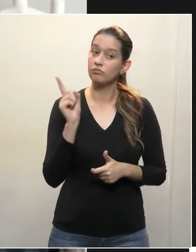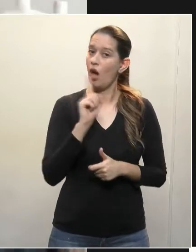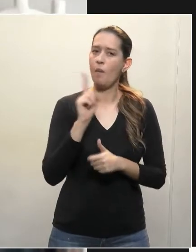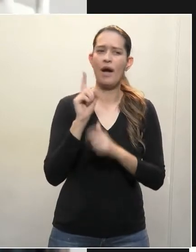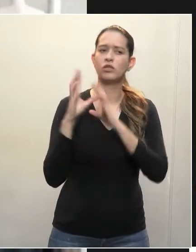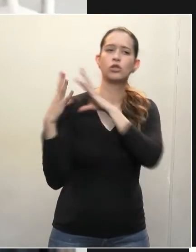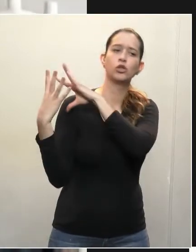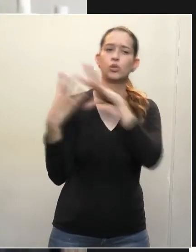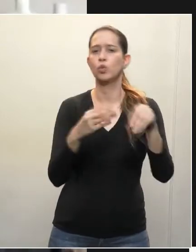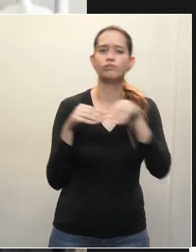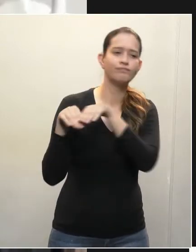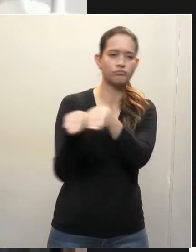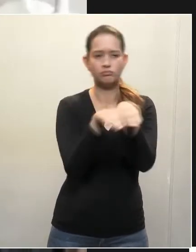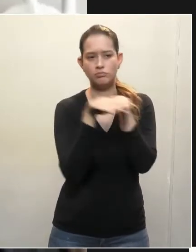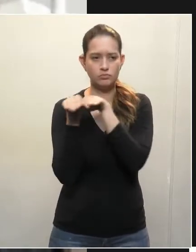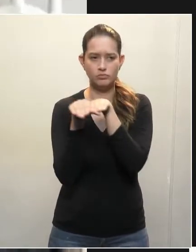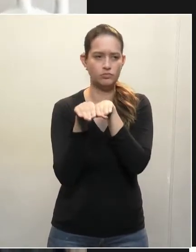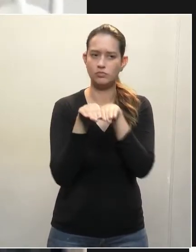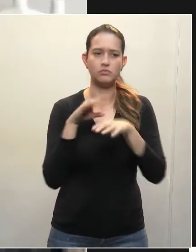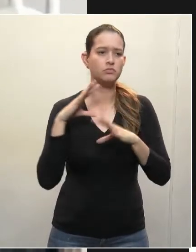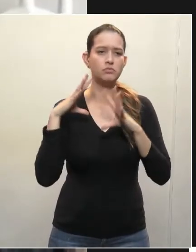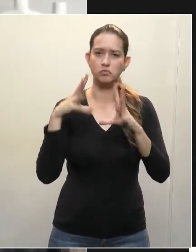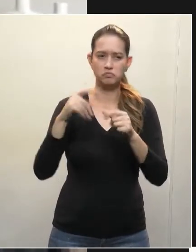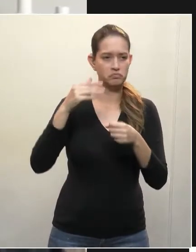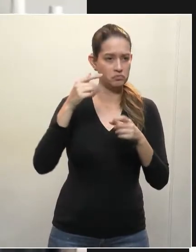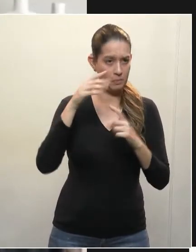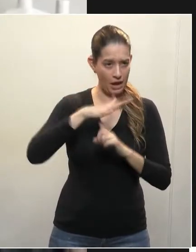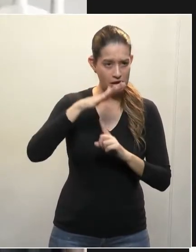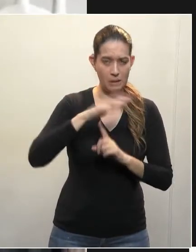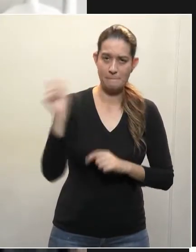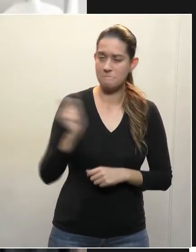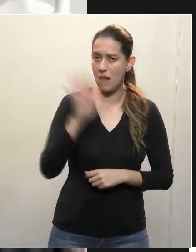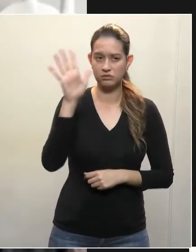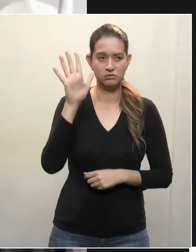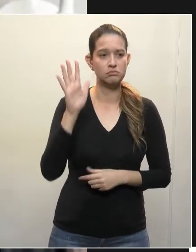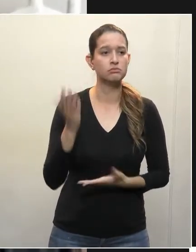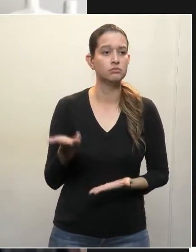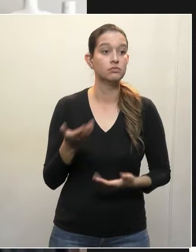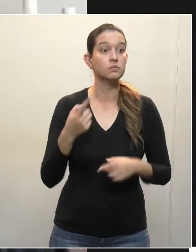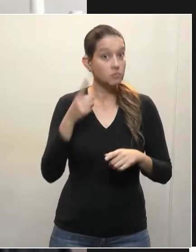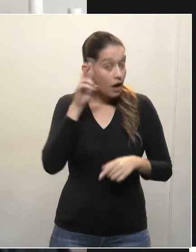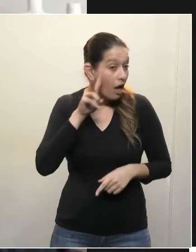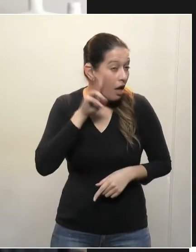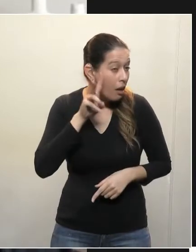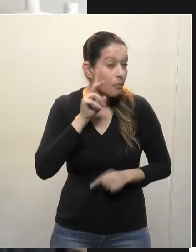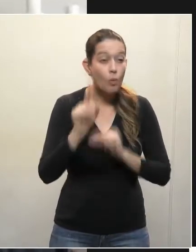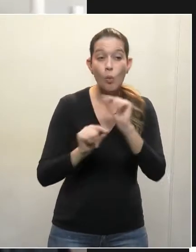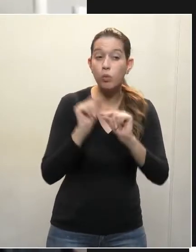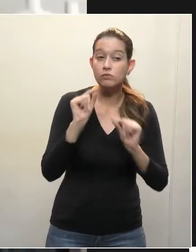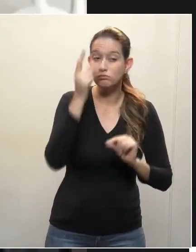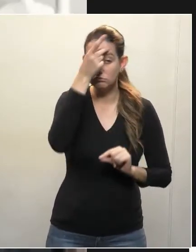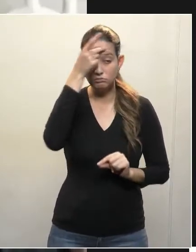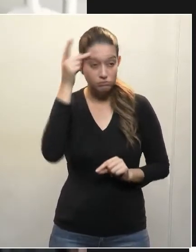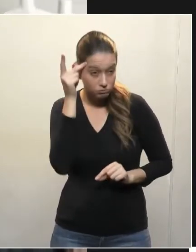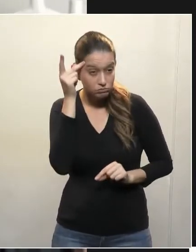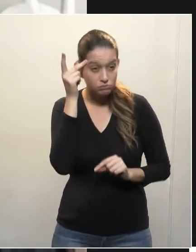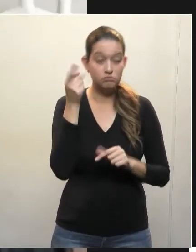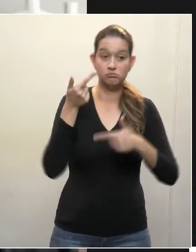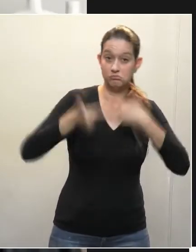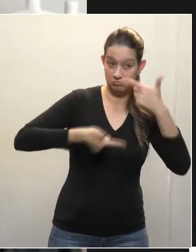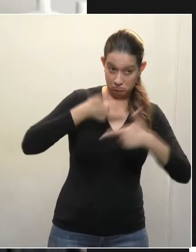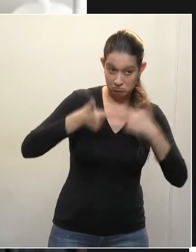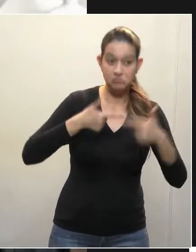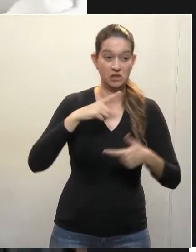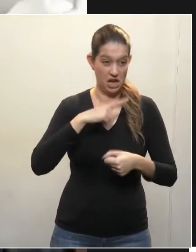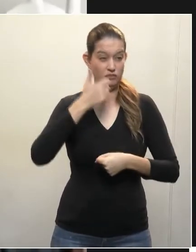E toda a população paranense vai pagar a mais. Lembrando que os donos de cartórios são os que mais ganham no Brasil.